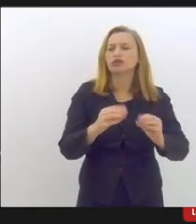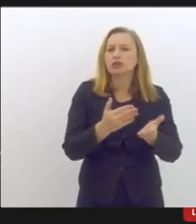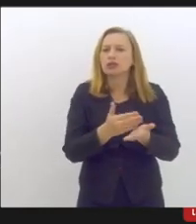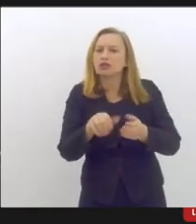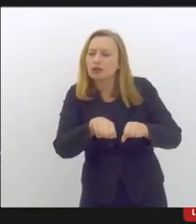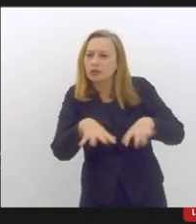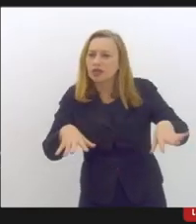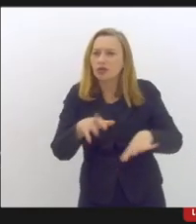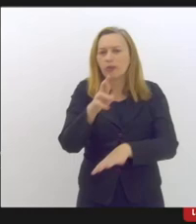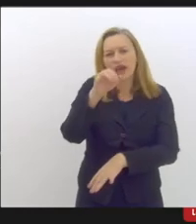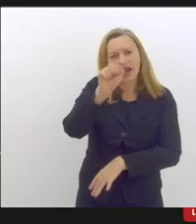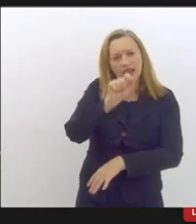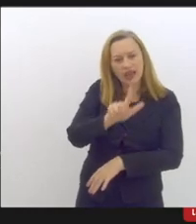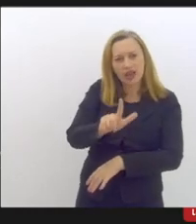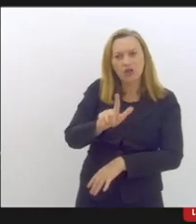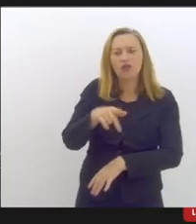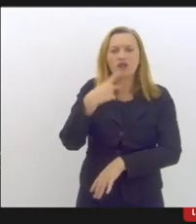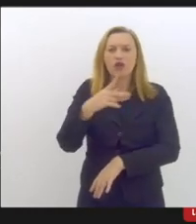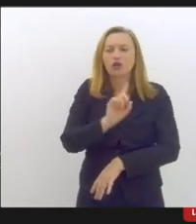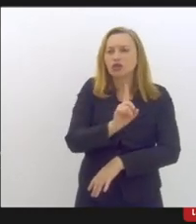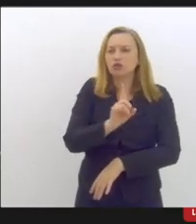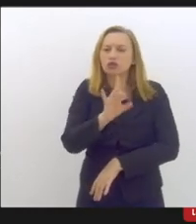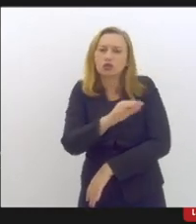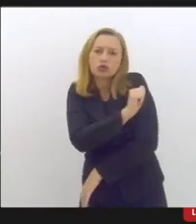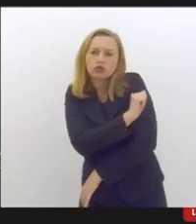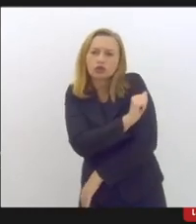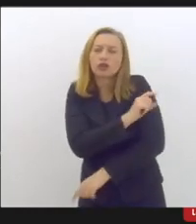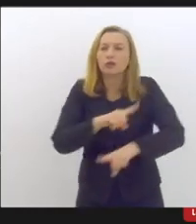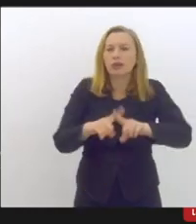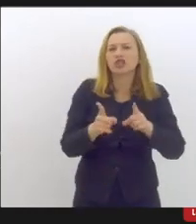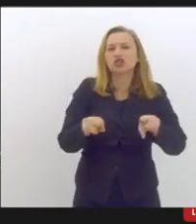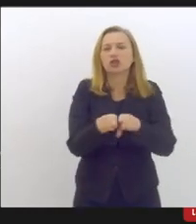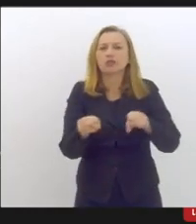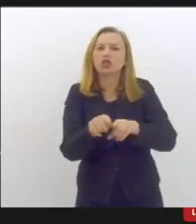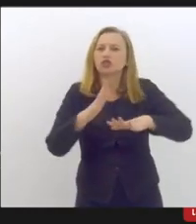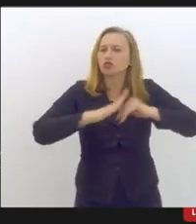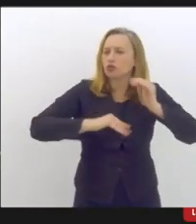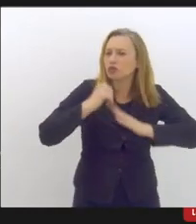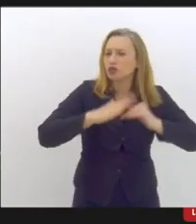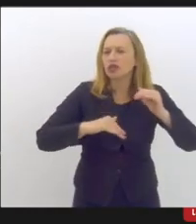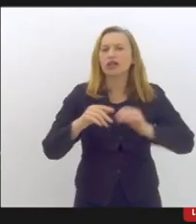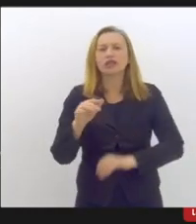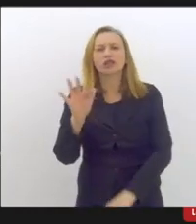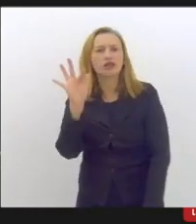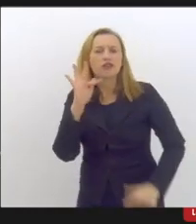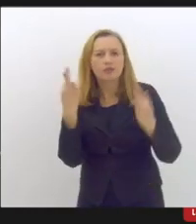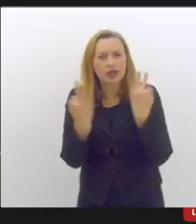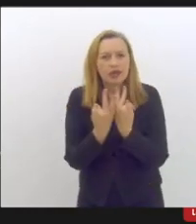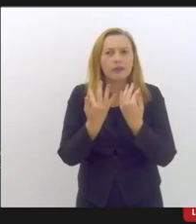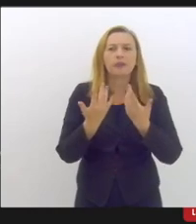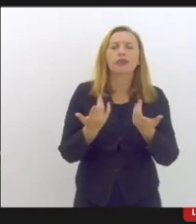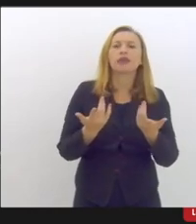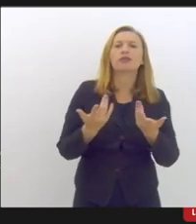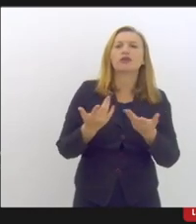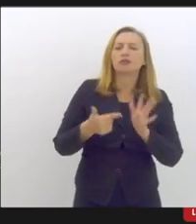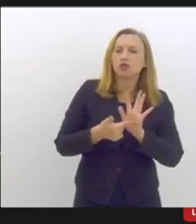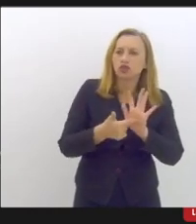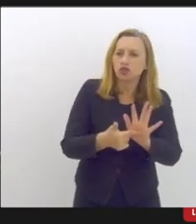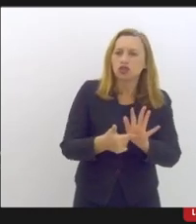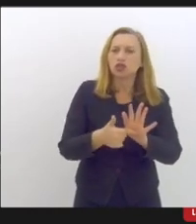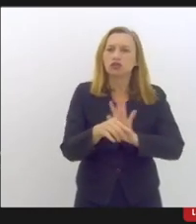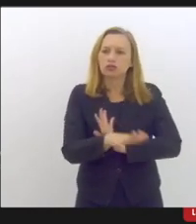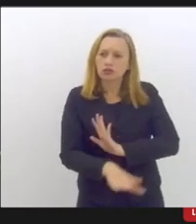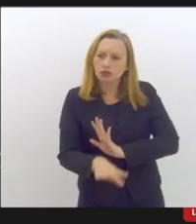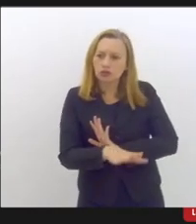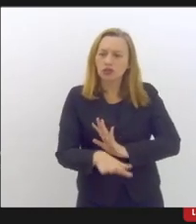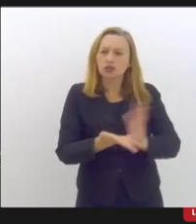como a Raquel disse não só dos estudantes mas também dos trabalhadores das famílias e isso vem aparecendo na infância e na